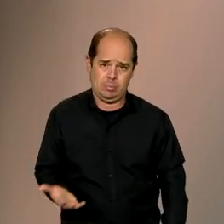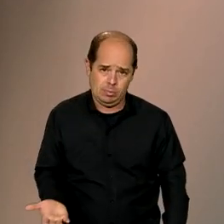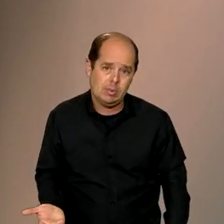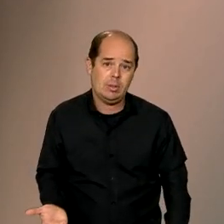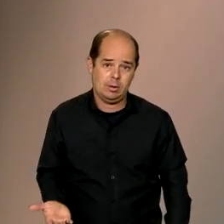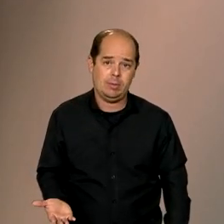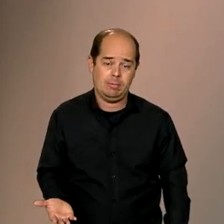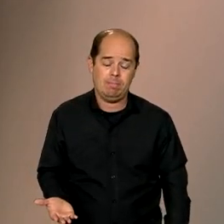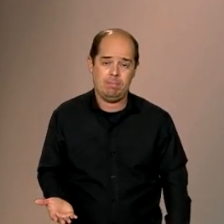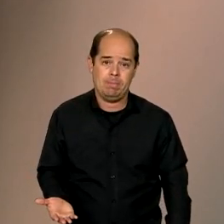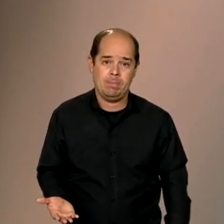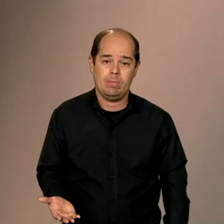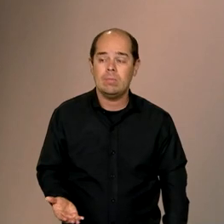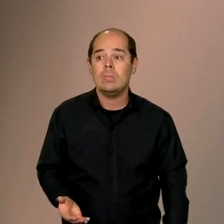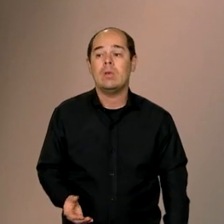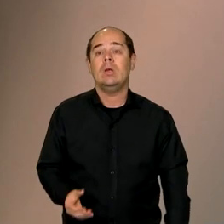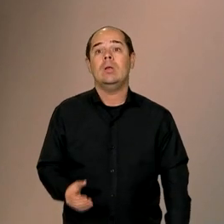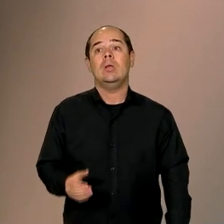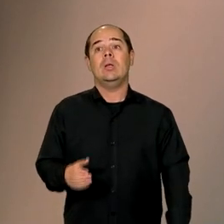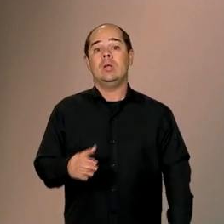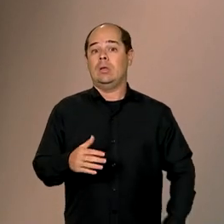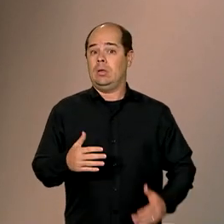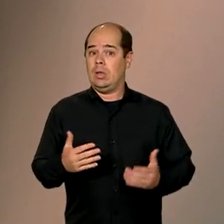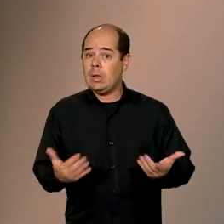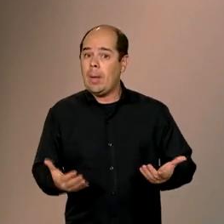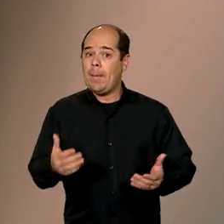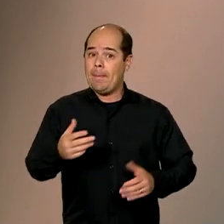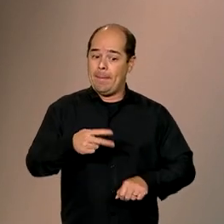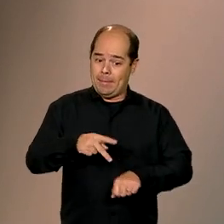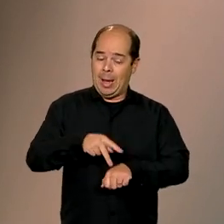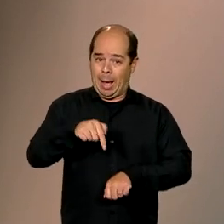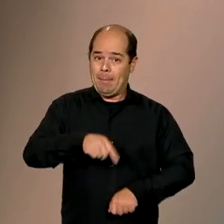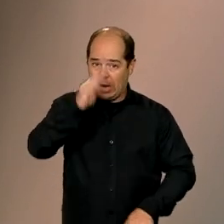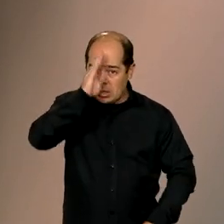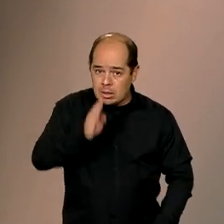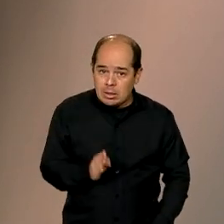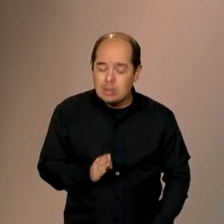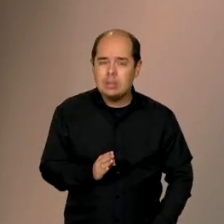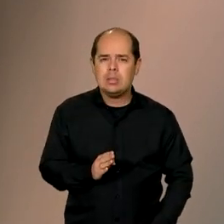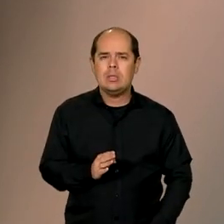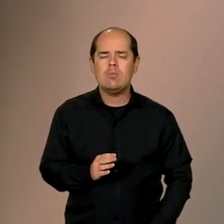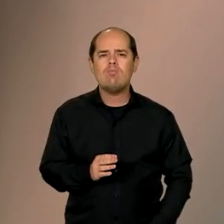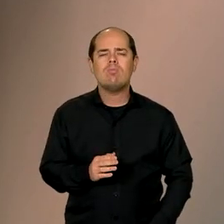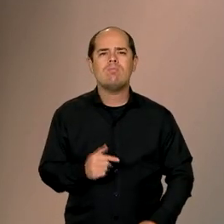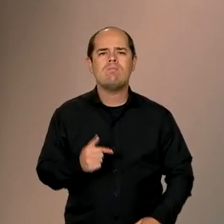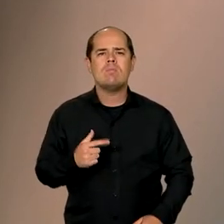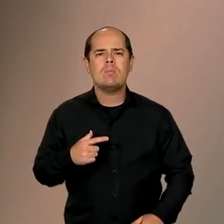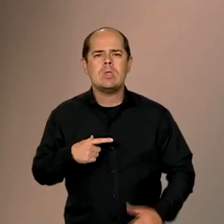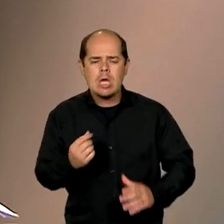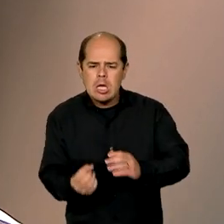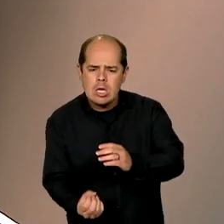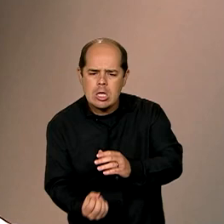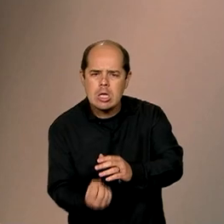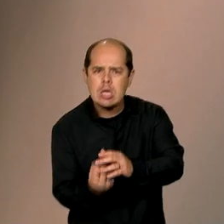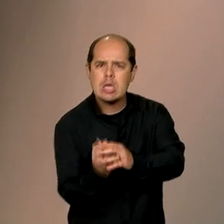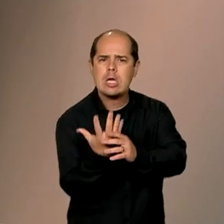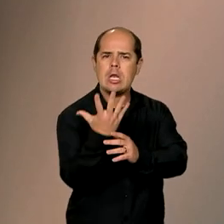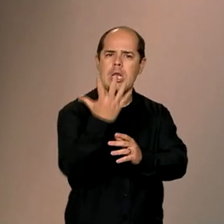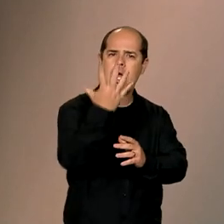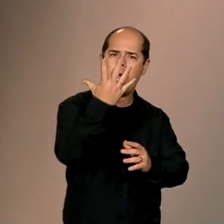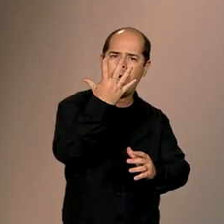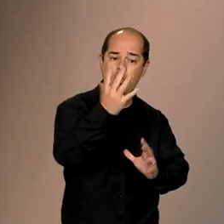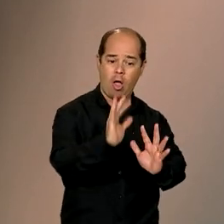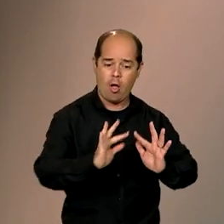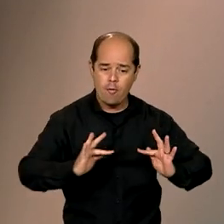atenção é o seguinte, um país como o Brasil, que criou uma forte rede de proteção às